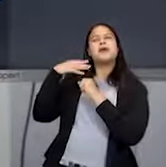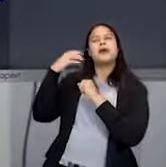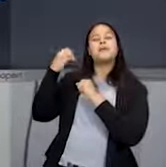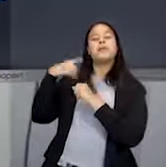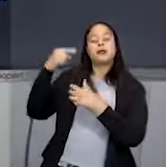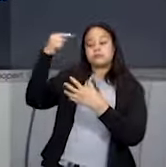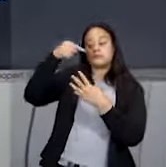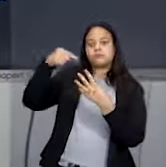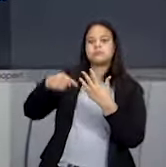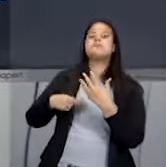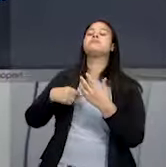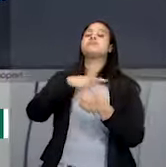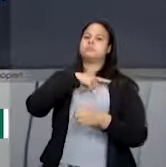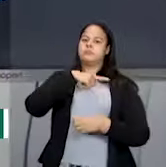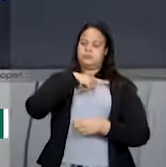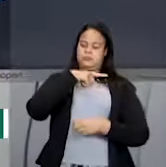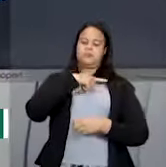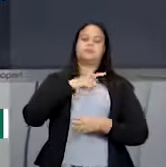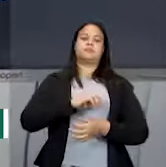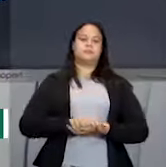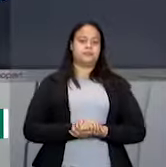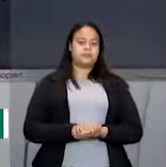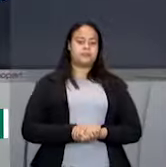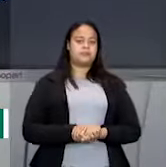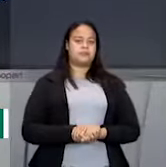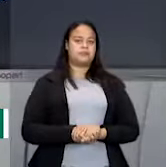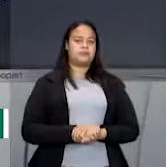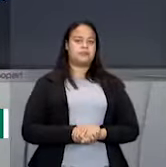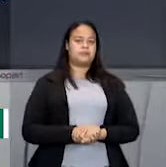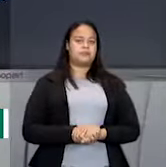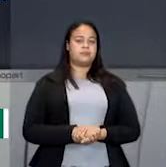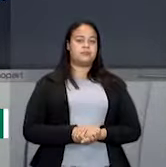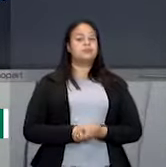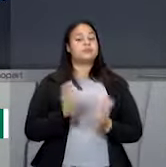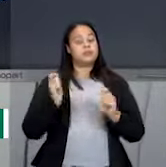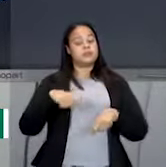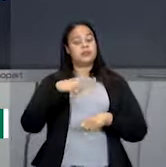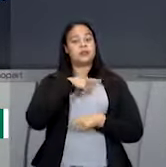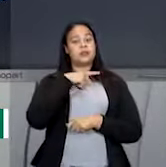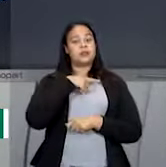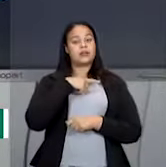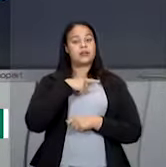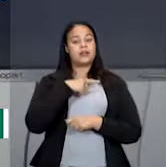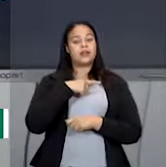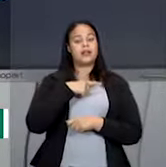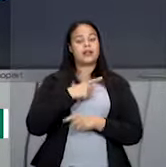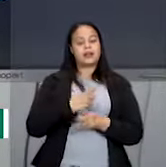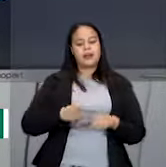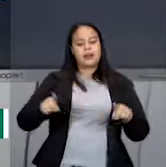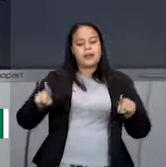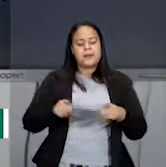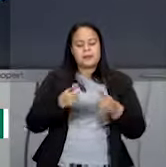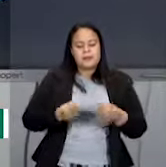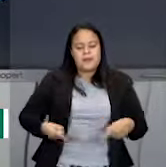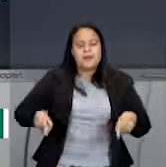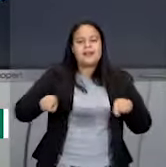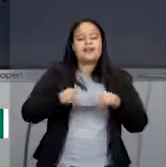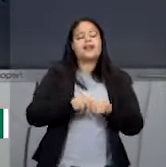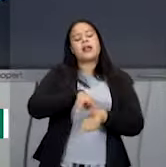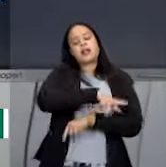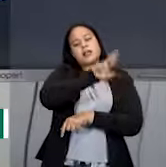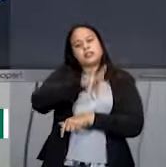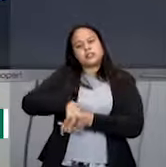vários elementos. E aí nós vamos ter... Ter que ter. Harmonia, melodia e ritmo.